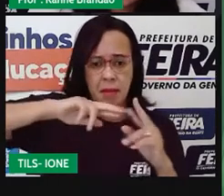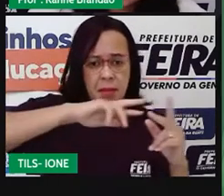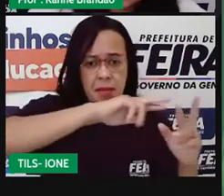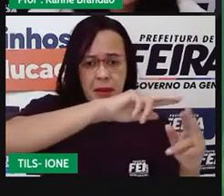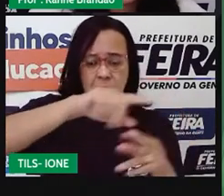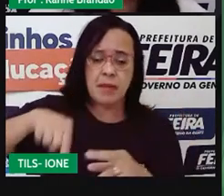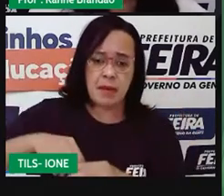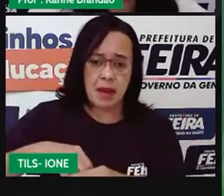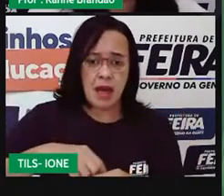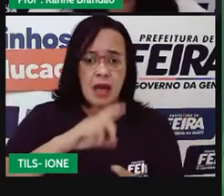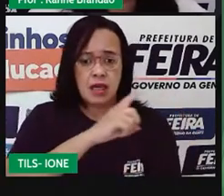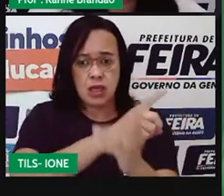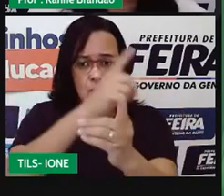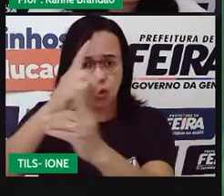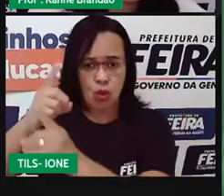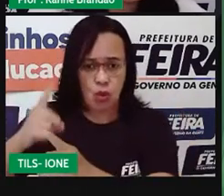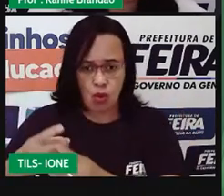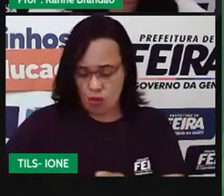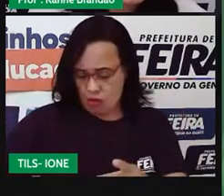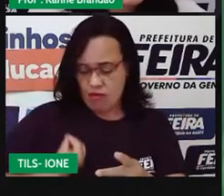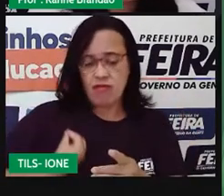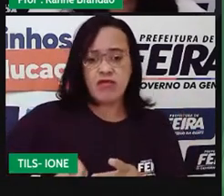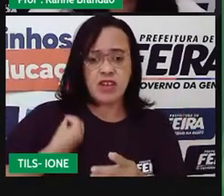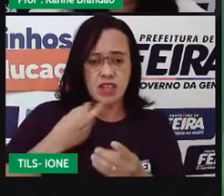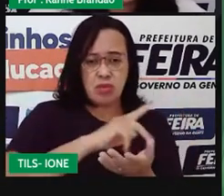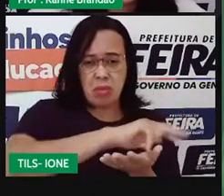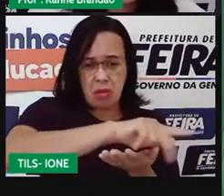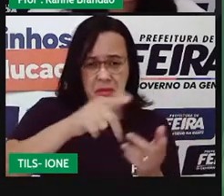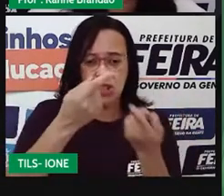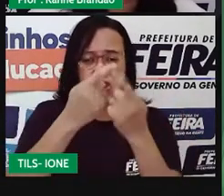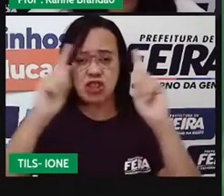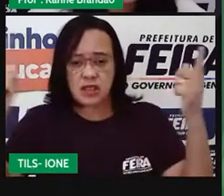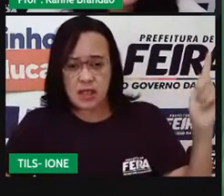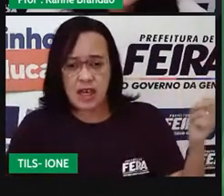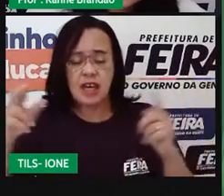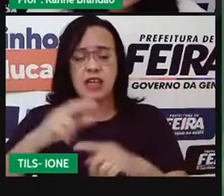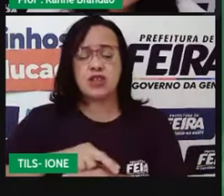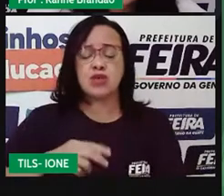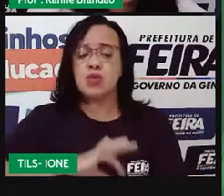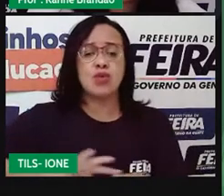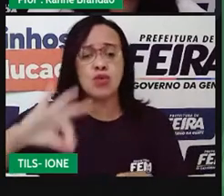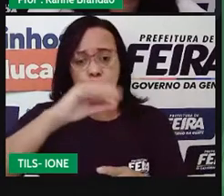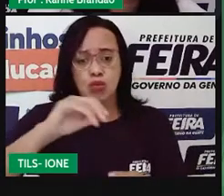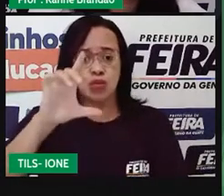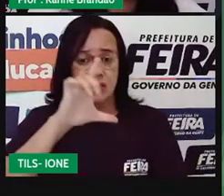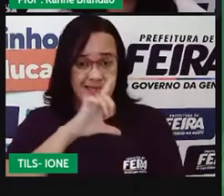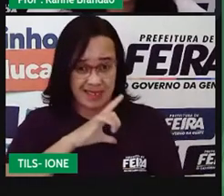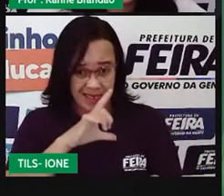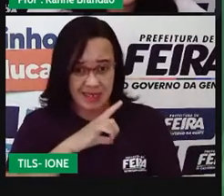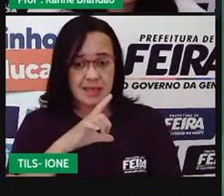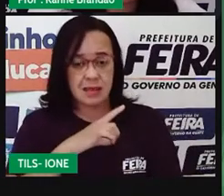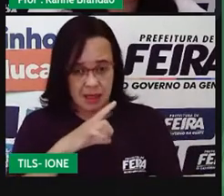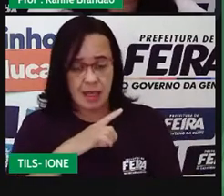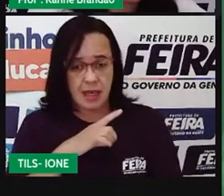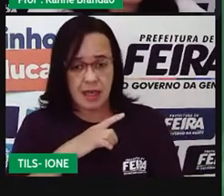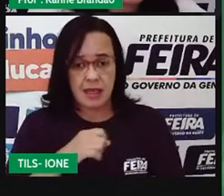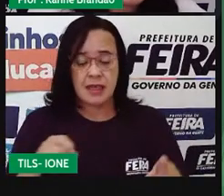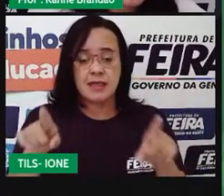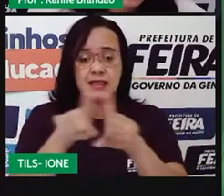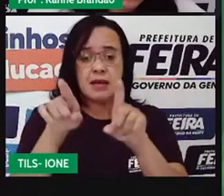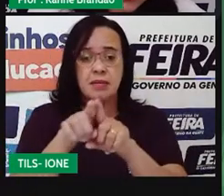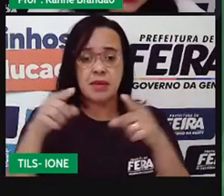organismos vivos, em seus diferentes níveis, genéticos, intraspecíficos, intraspecíficos e de ecossistemas